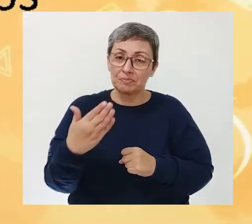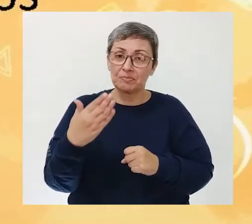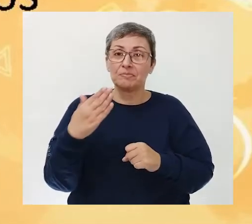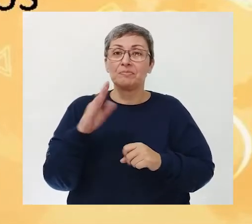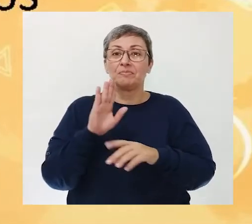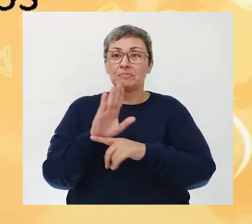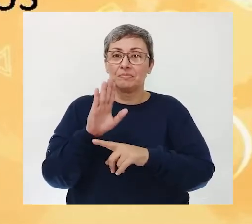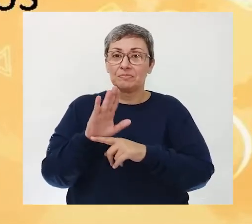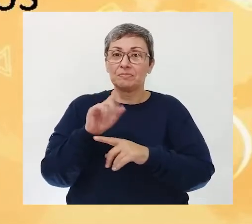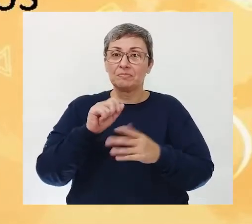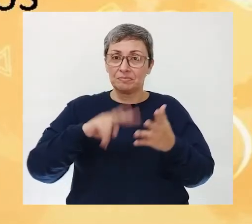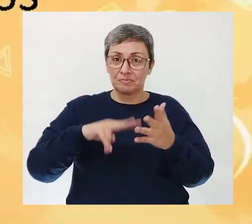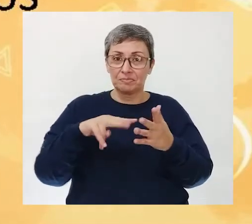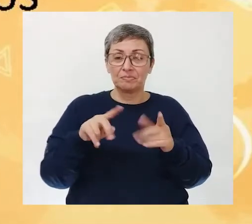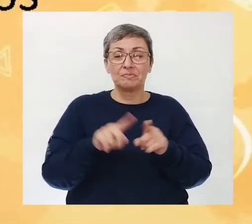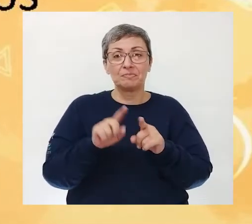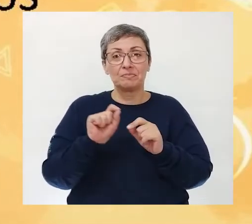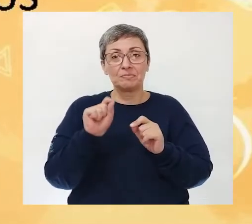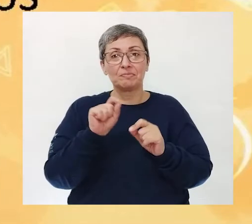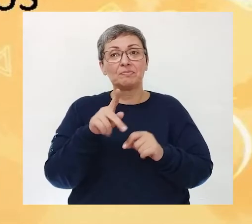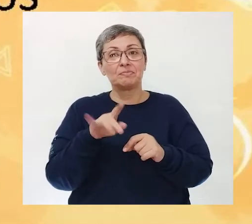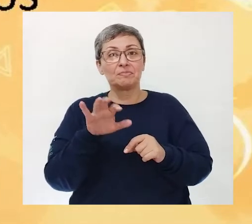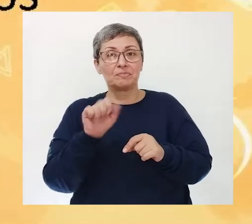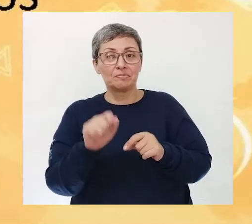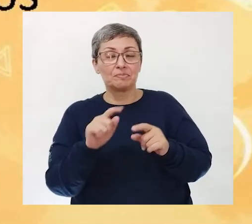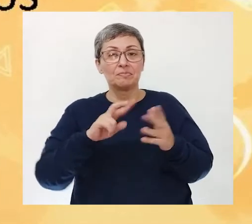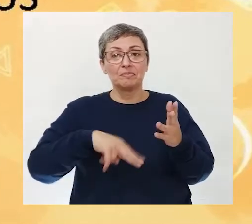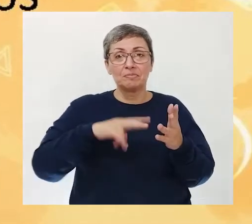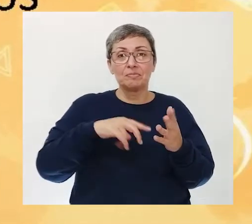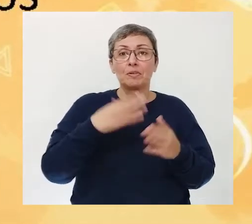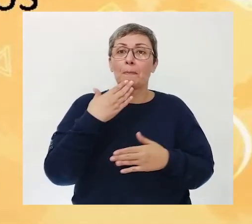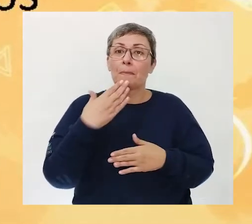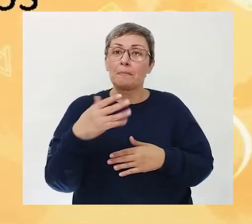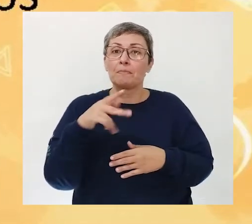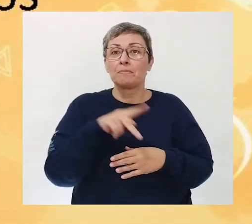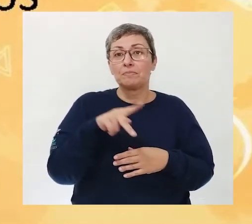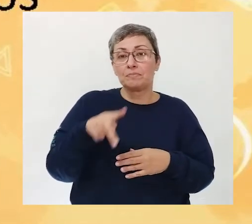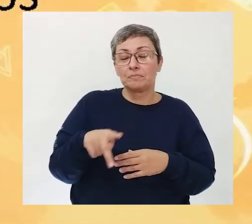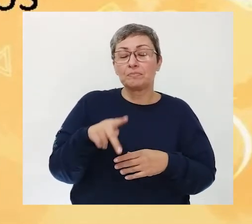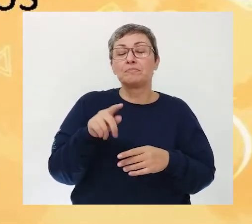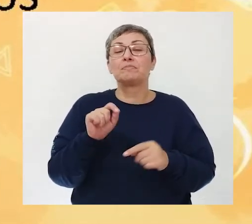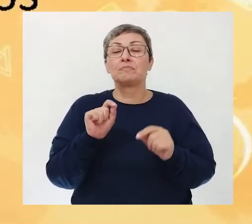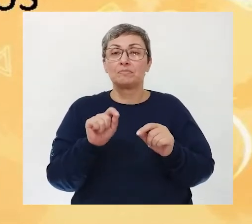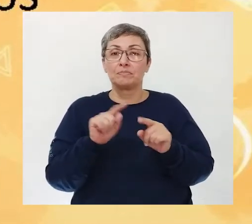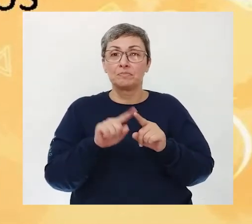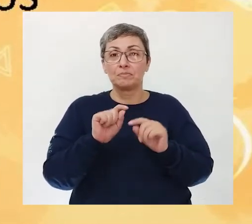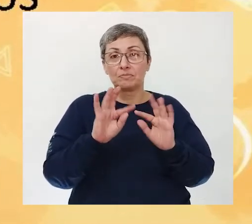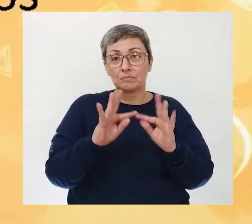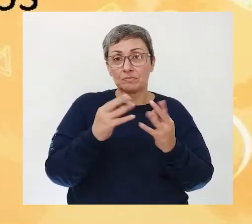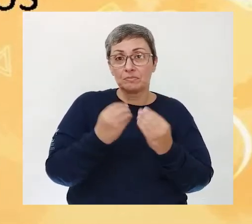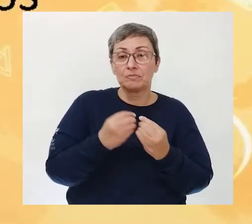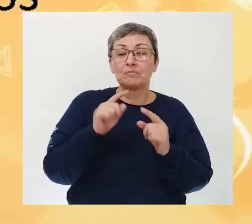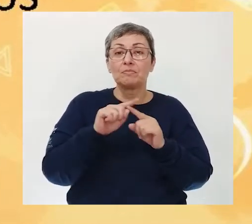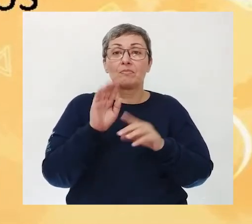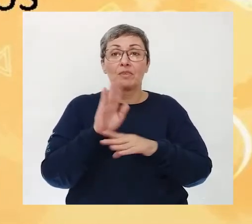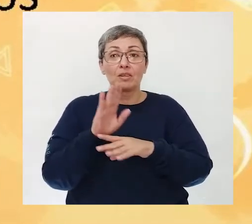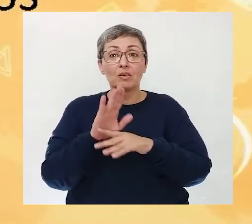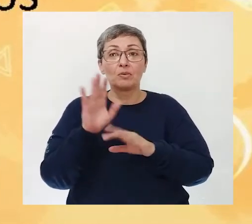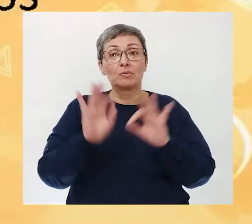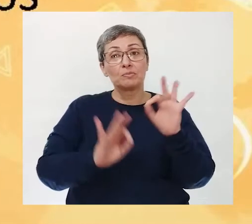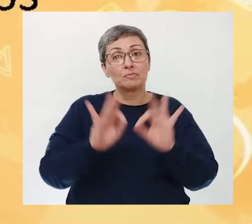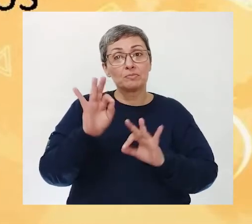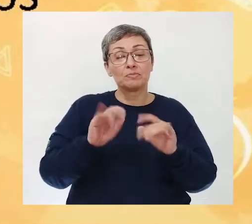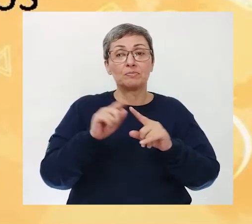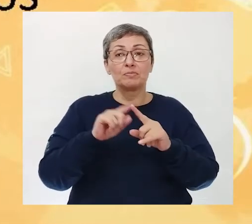Aí ajuda Para alguém Ler para você Dos poemas Lidos Peça para sua Professora Ou sua professora Ou algum familiar Que o ajude A